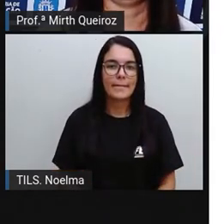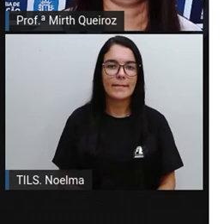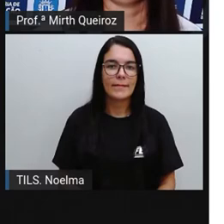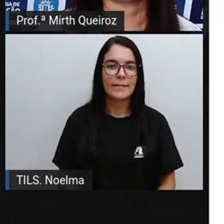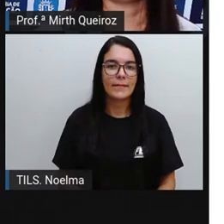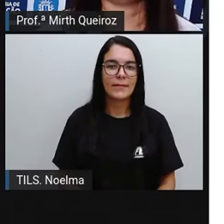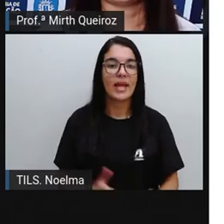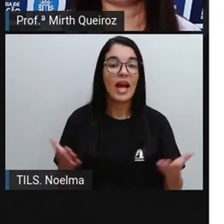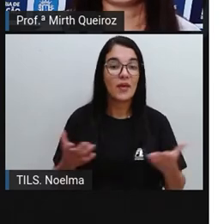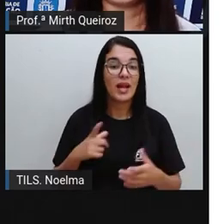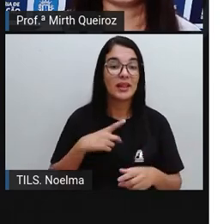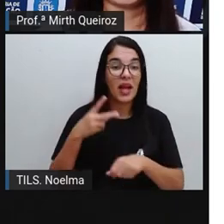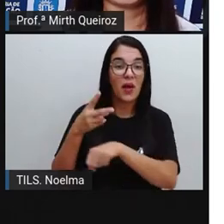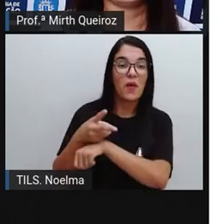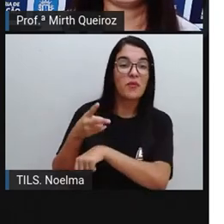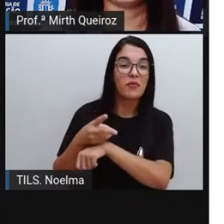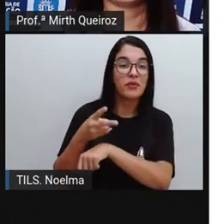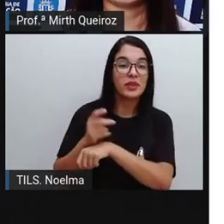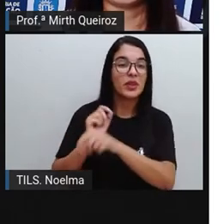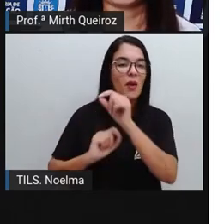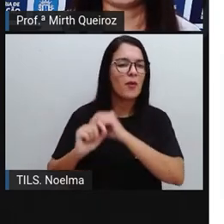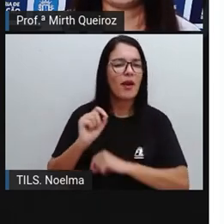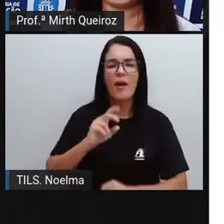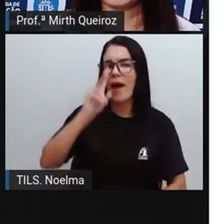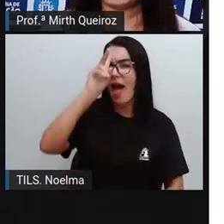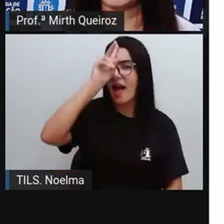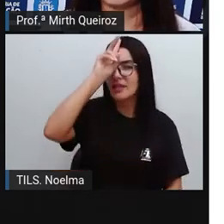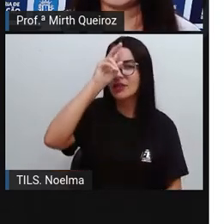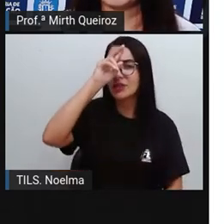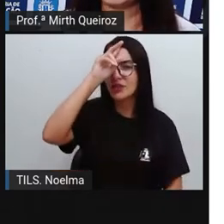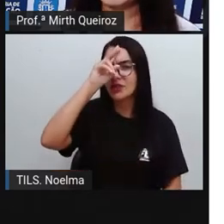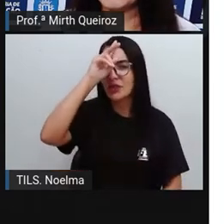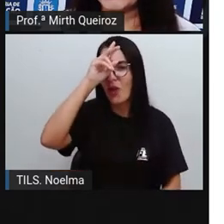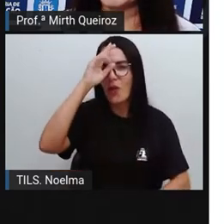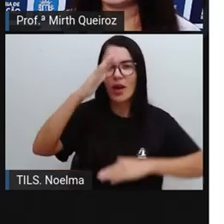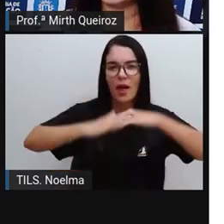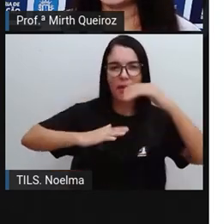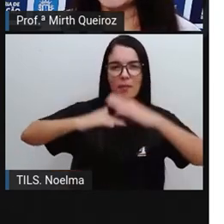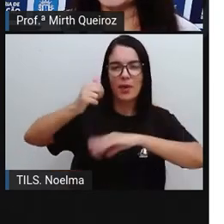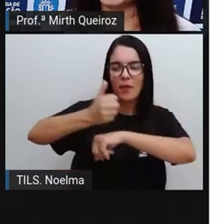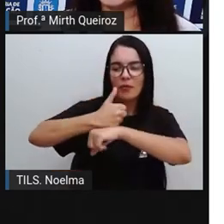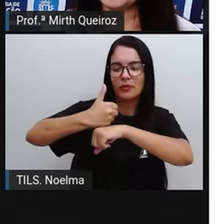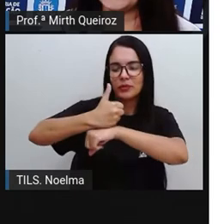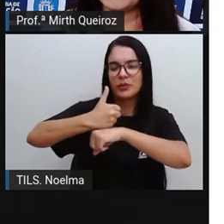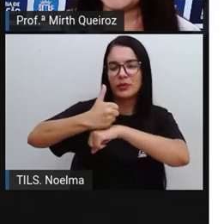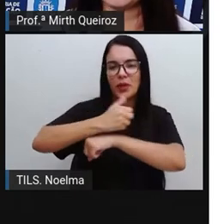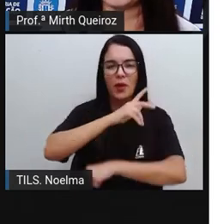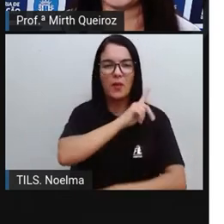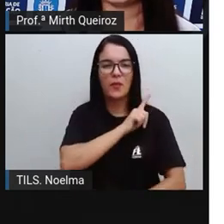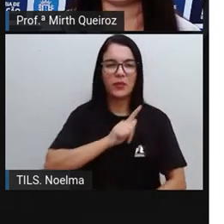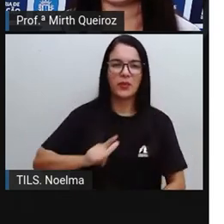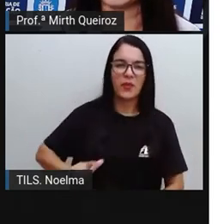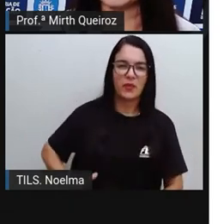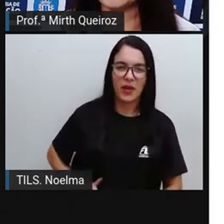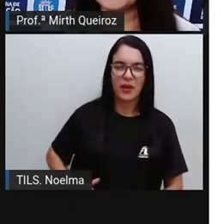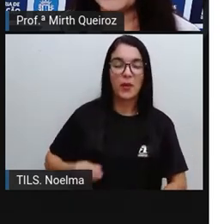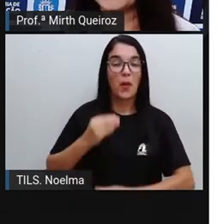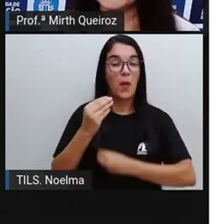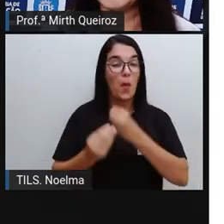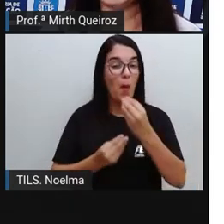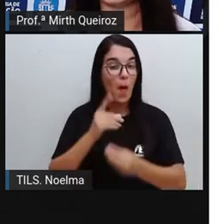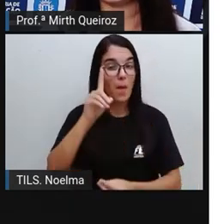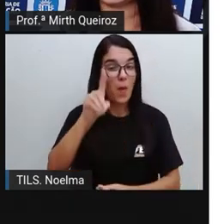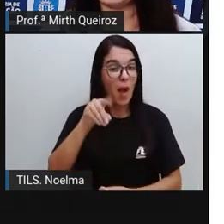E eu trouxe Para vocês Um pequeno vídeo Que vai falar Um pouquinho Sobre a história Do funcionalismo Público Esse funcionalismo